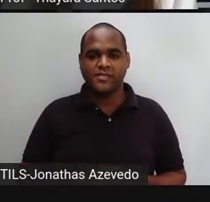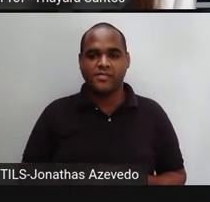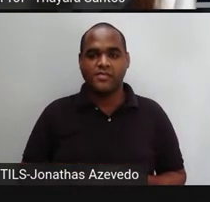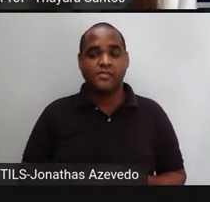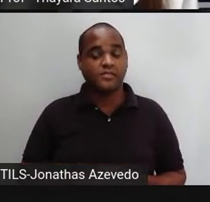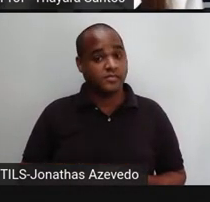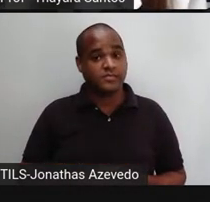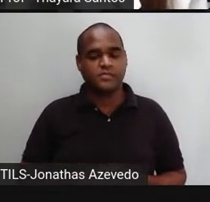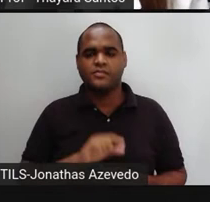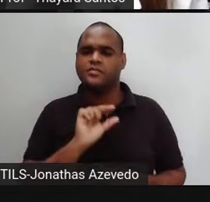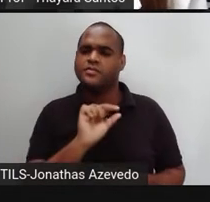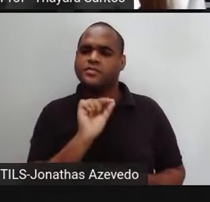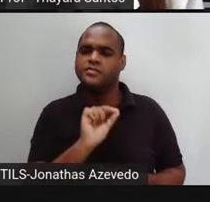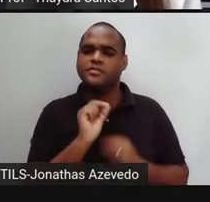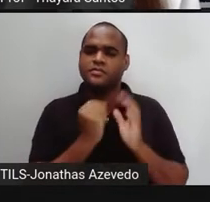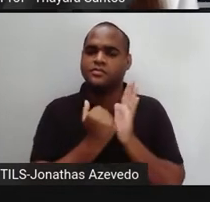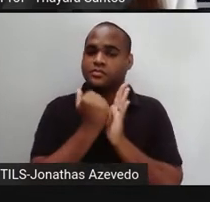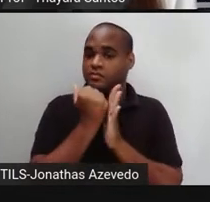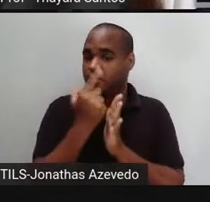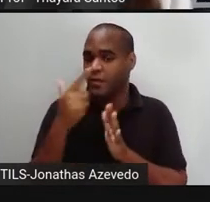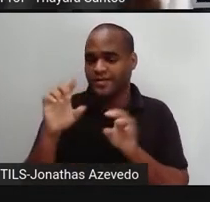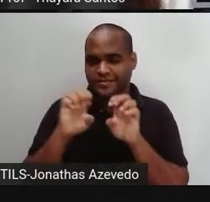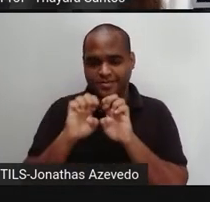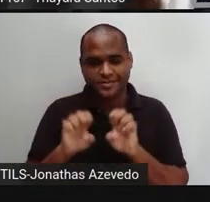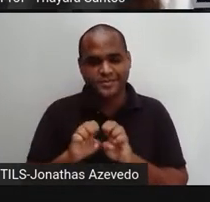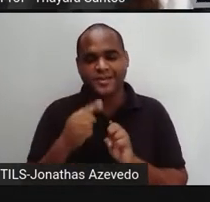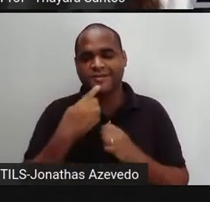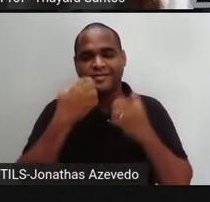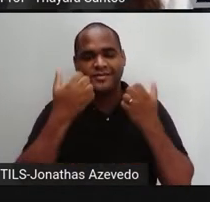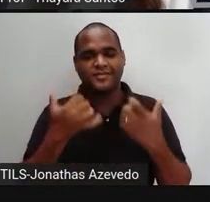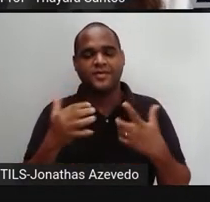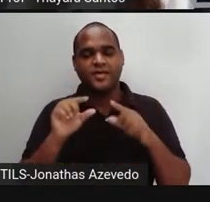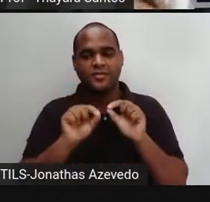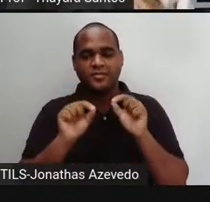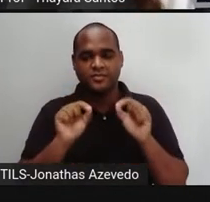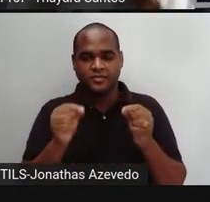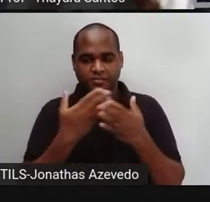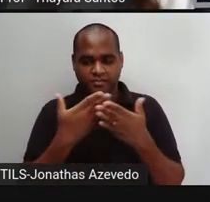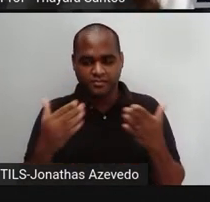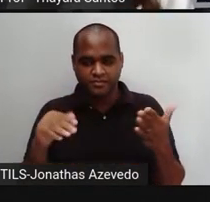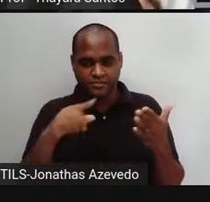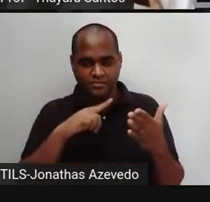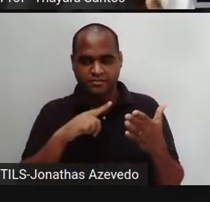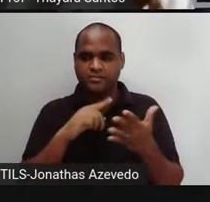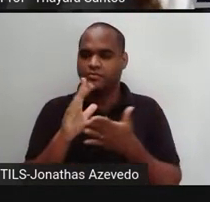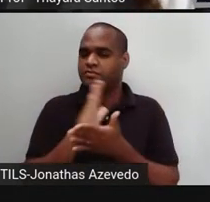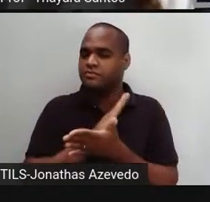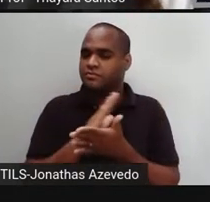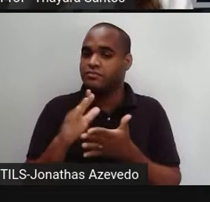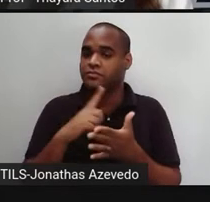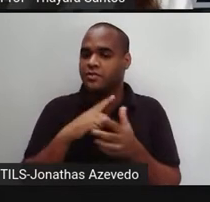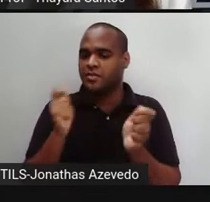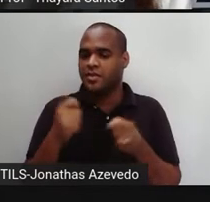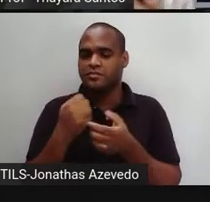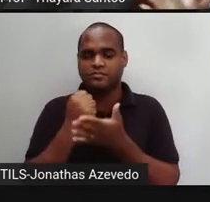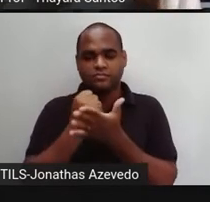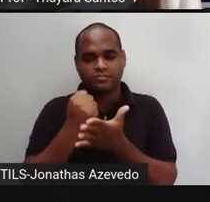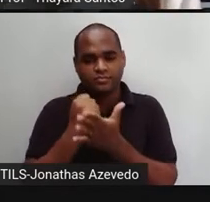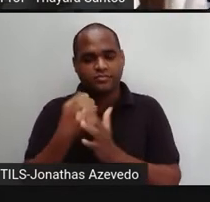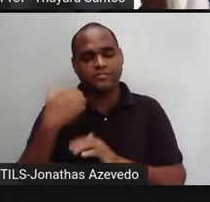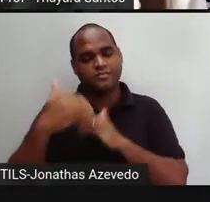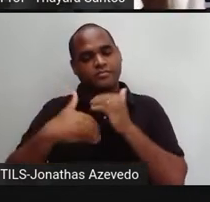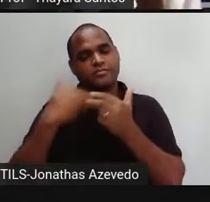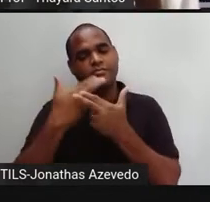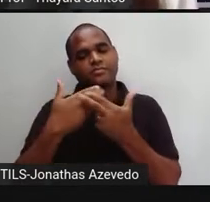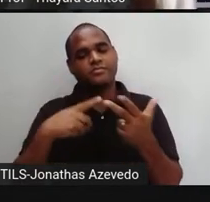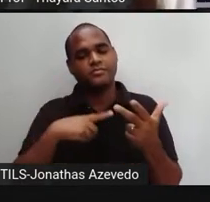Só que, além dessas estruturas que eu falei com vocês, a gente tem alguns músculos que auxiliam nesse processo do